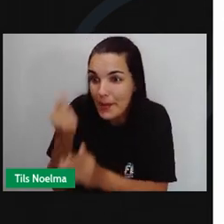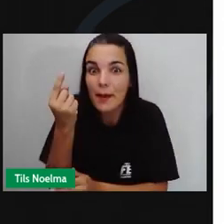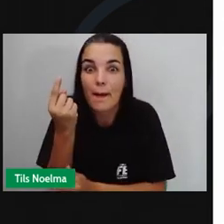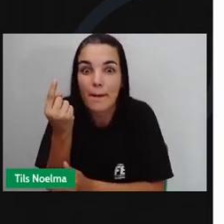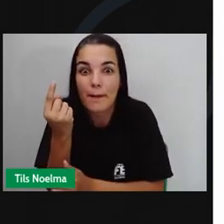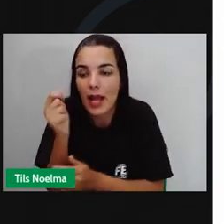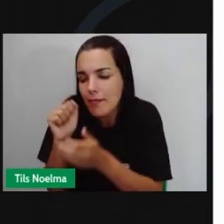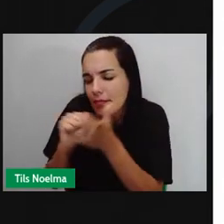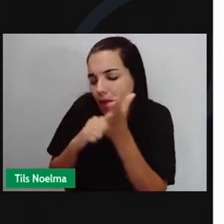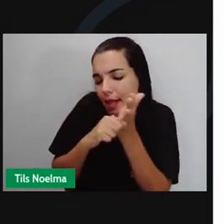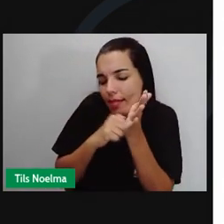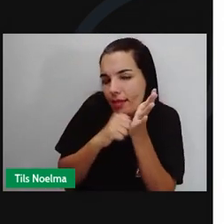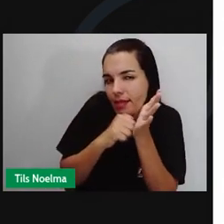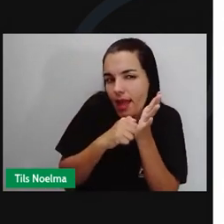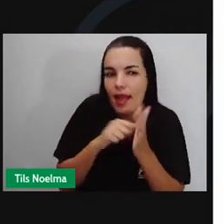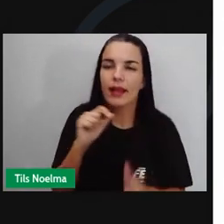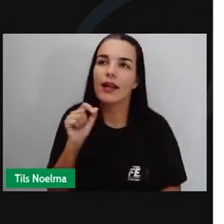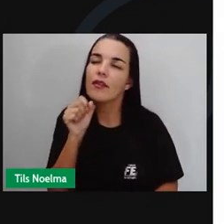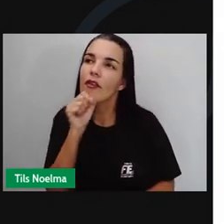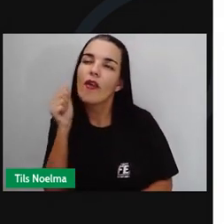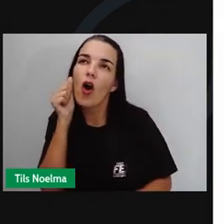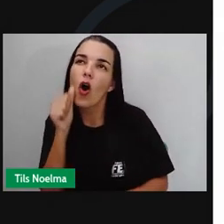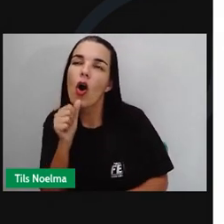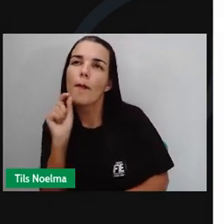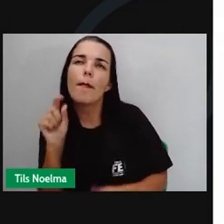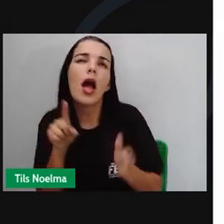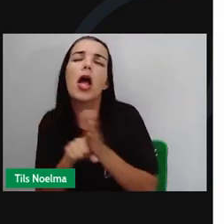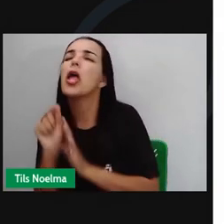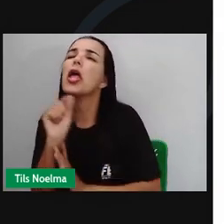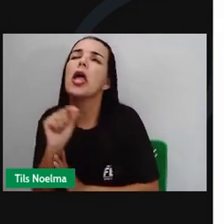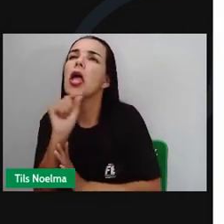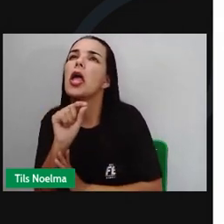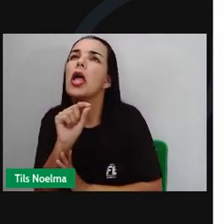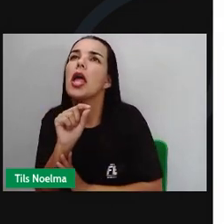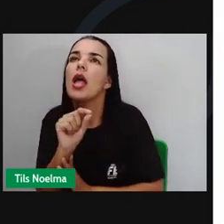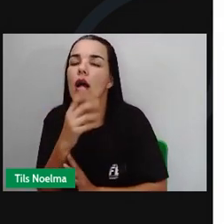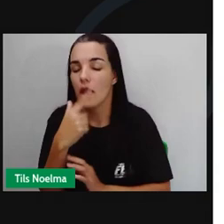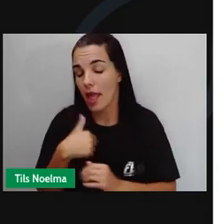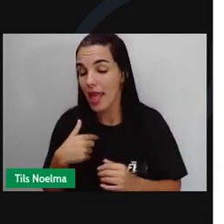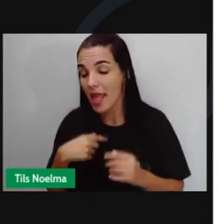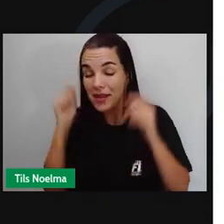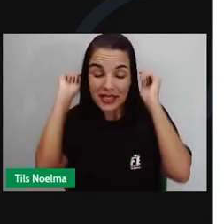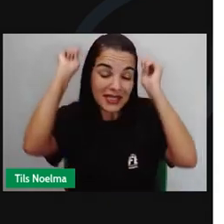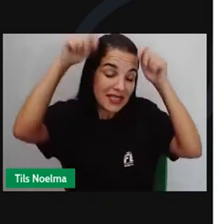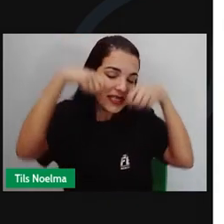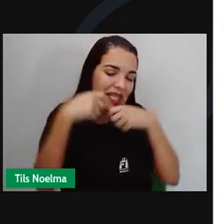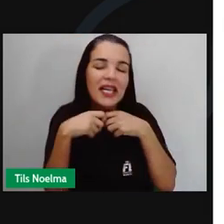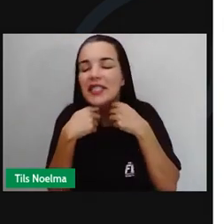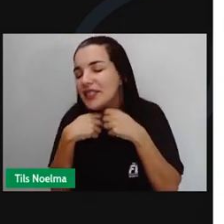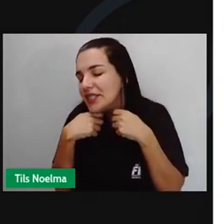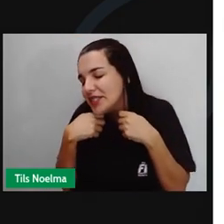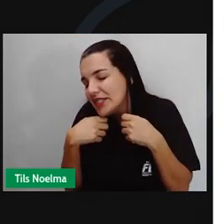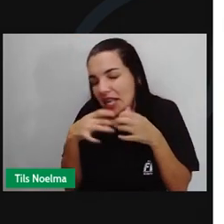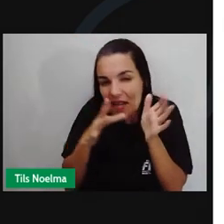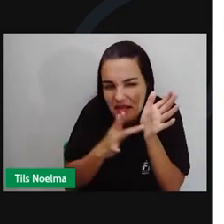Toque, toque, toque Quem é? Perguntou a vovó Sou eu a chapéuzinho Mentiu o lobo O